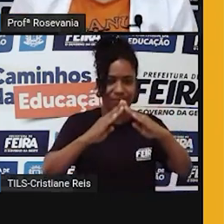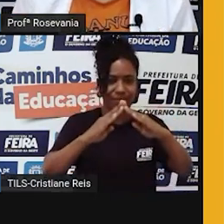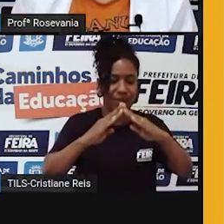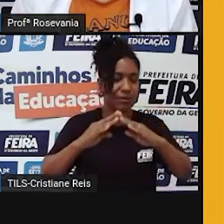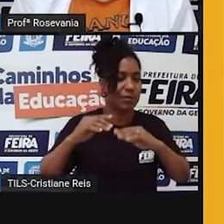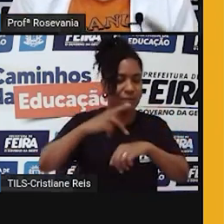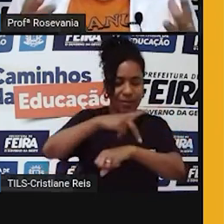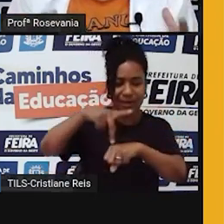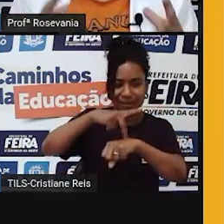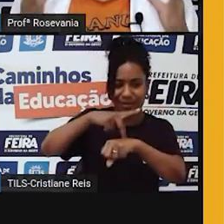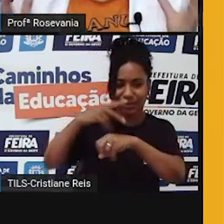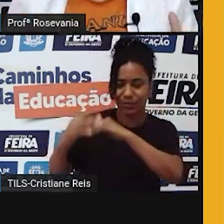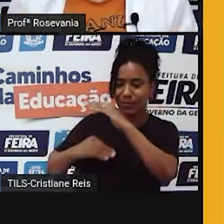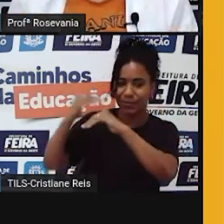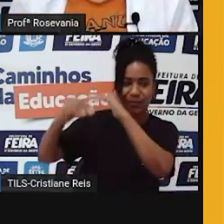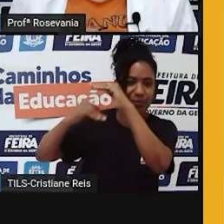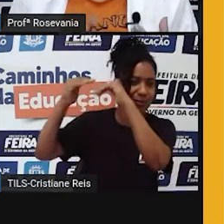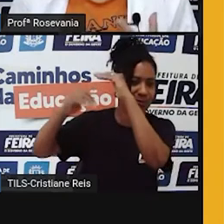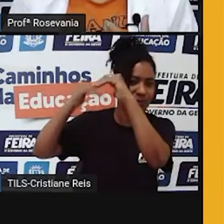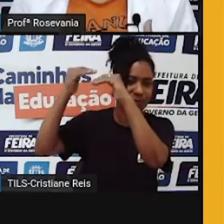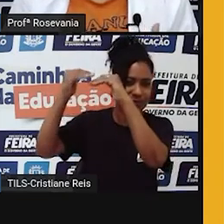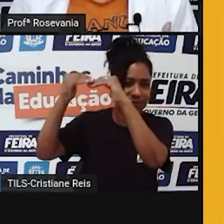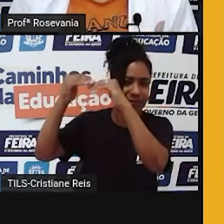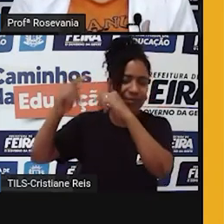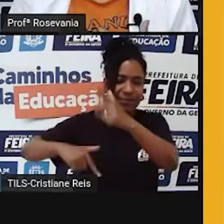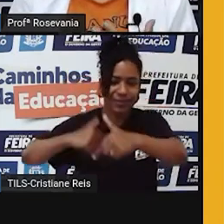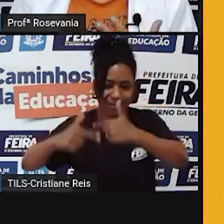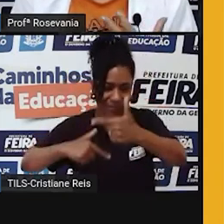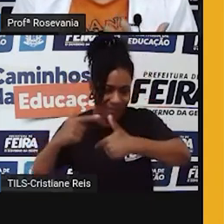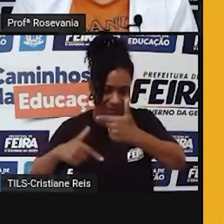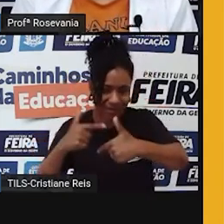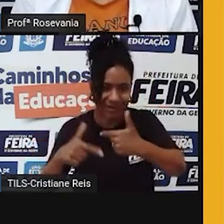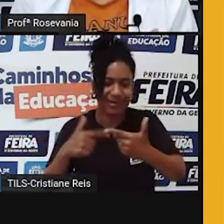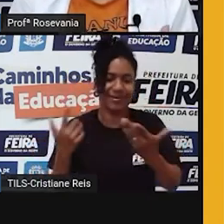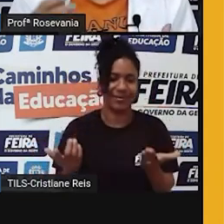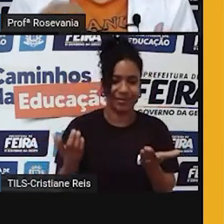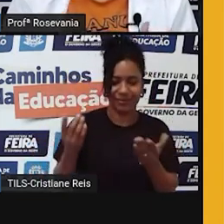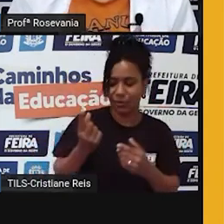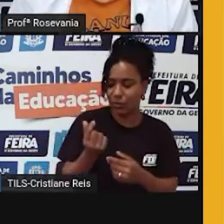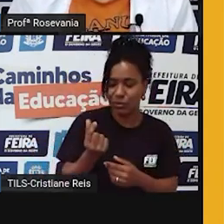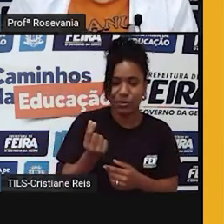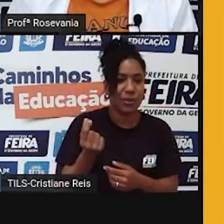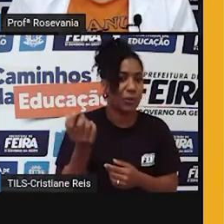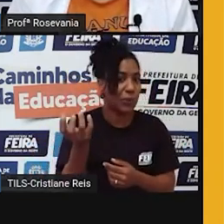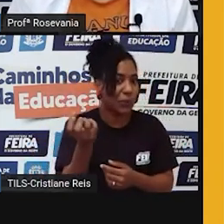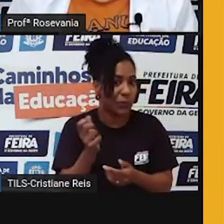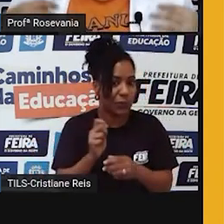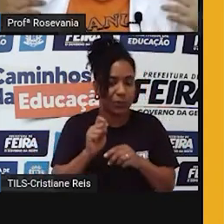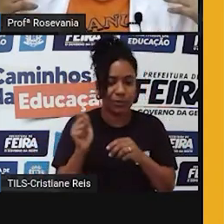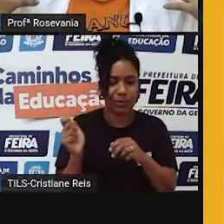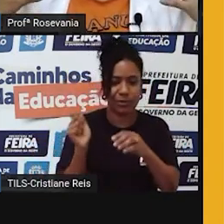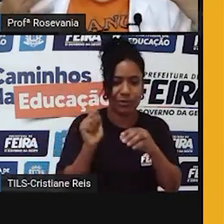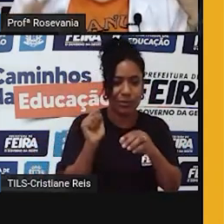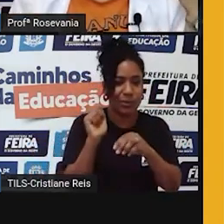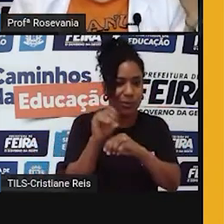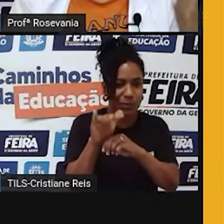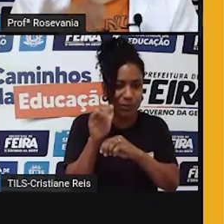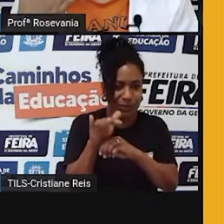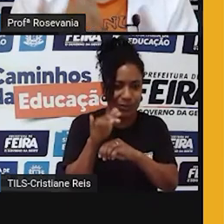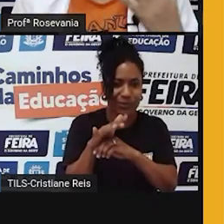crescendo, pelo fato de que essa é a população que trabalha, essa é a população que contribui, essa é a população que